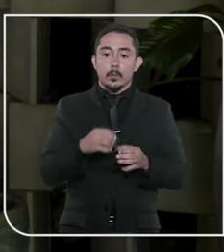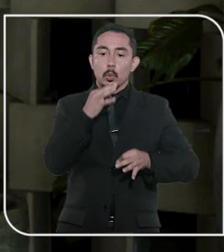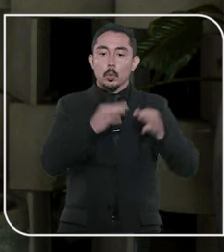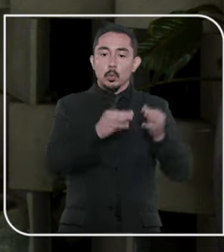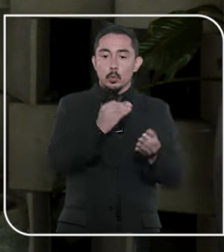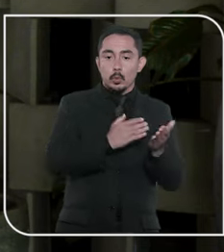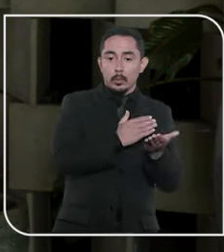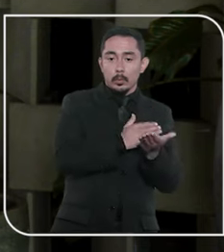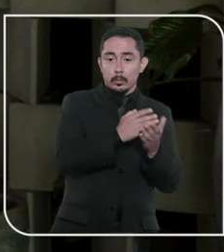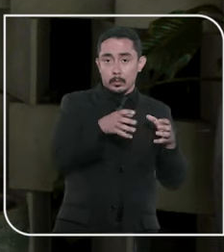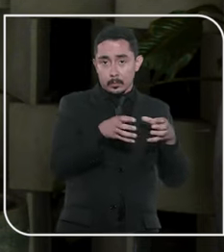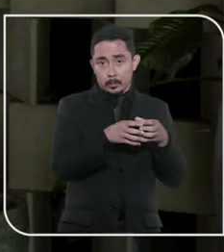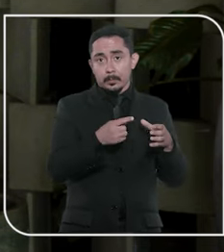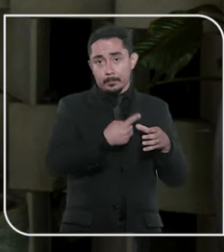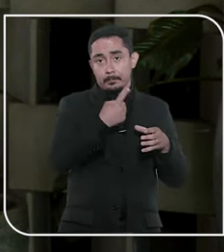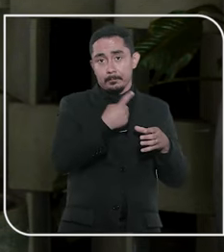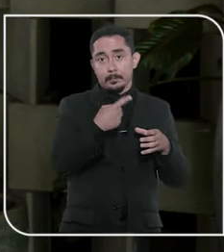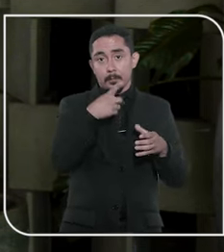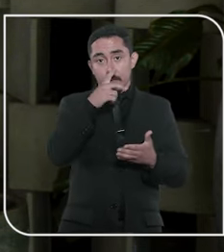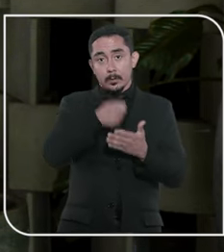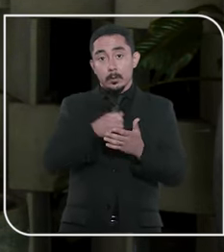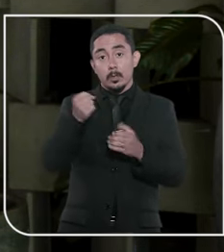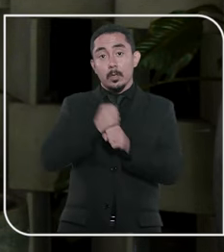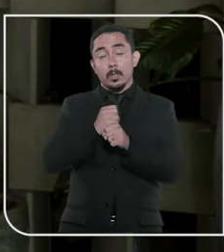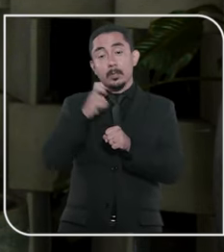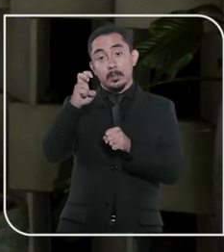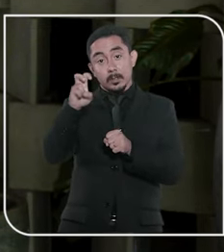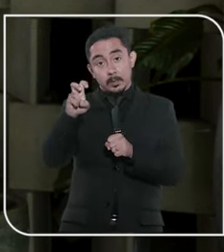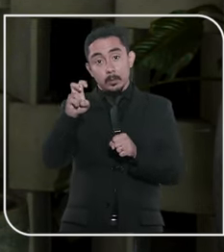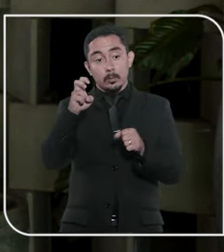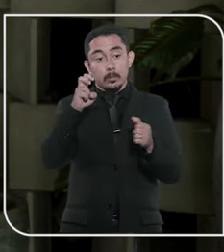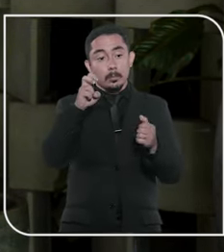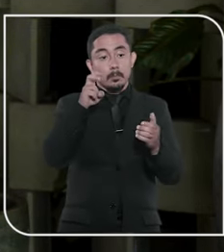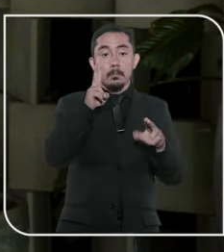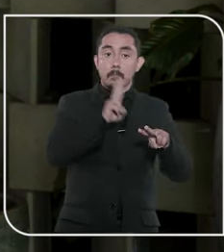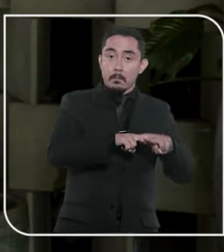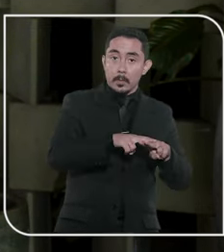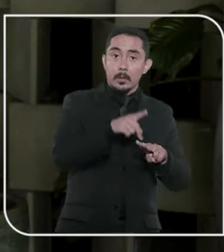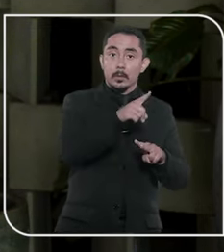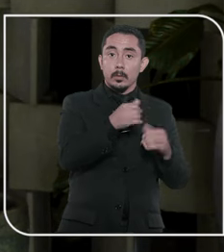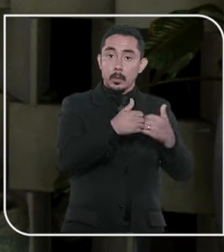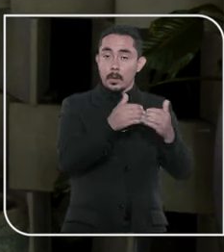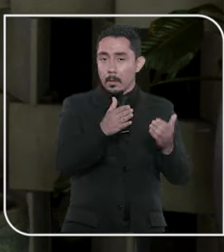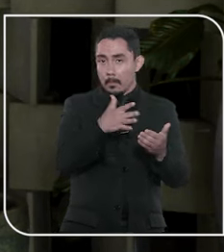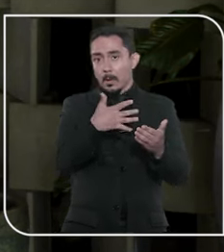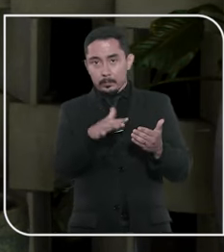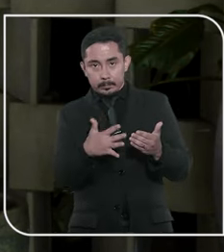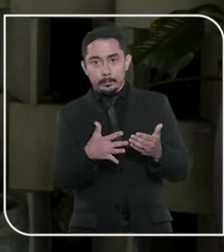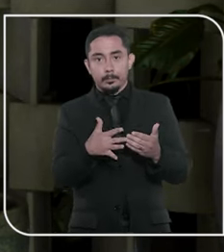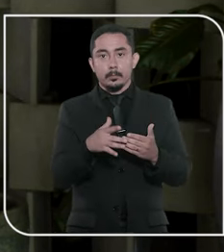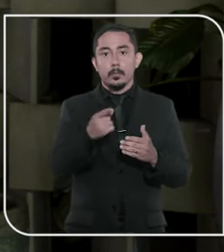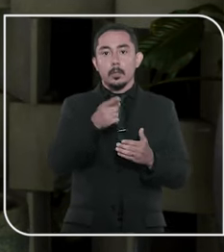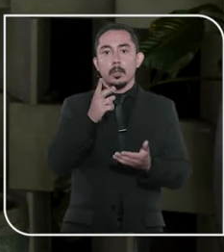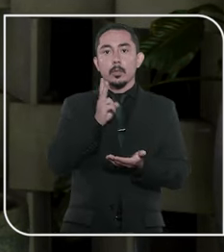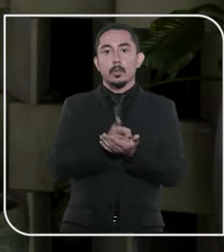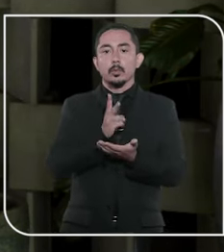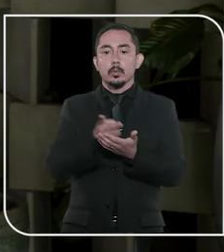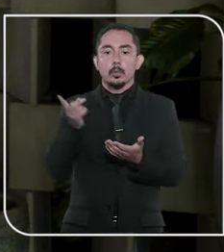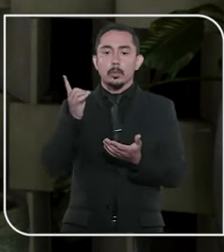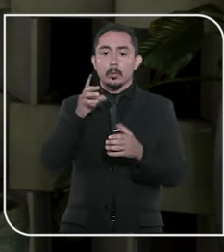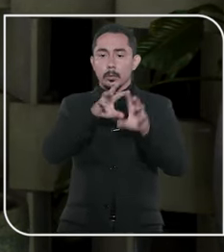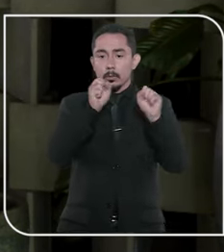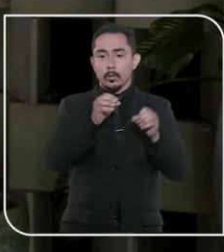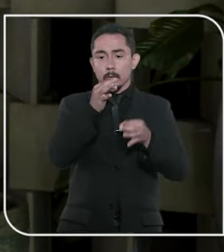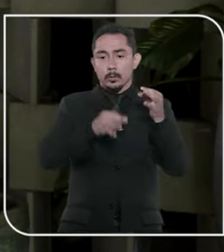de primeira instância fixou a pena em cinco anos de reclusão em regime inicial semiaberto. A decisão foi mantida pelo